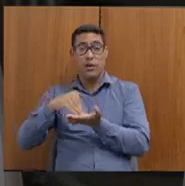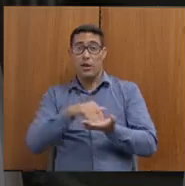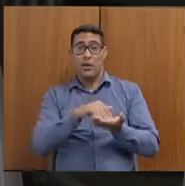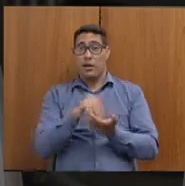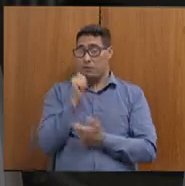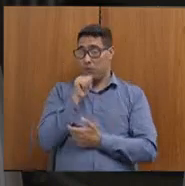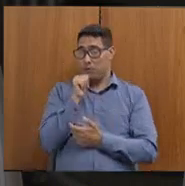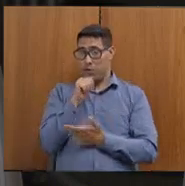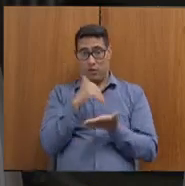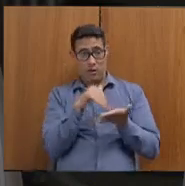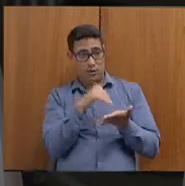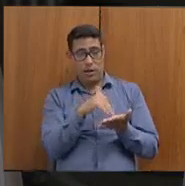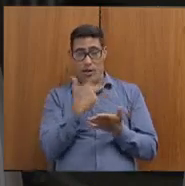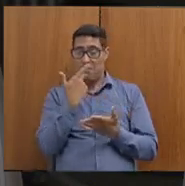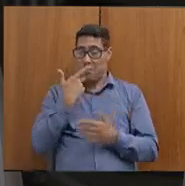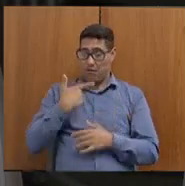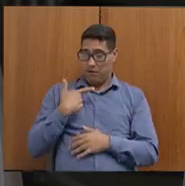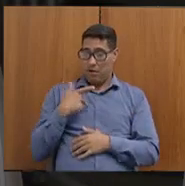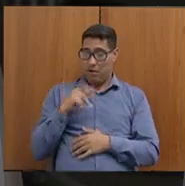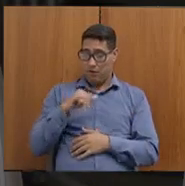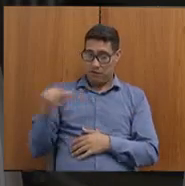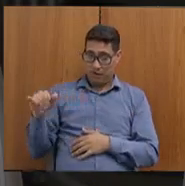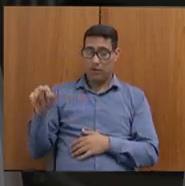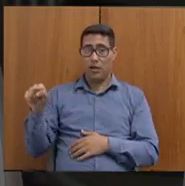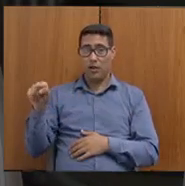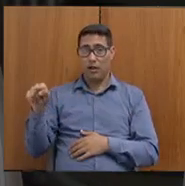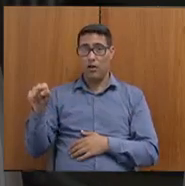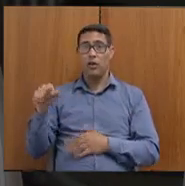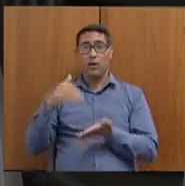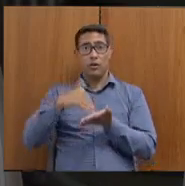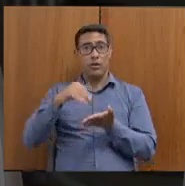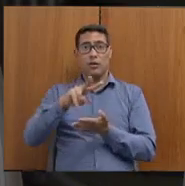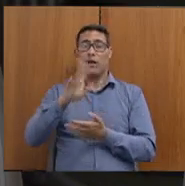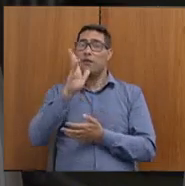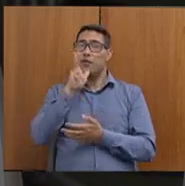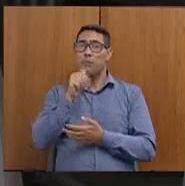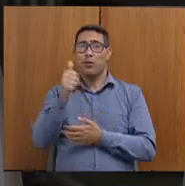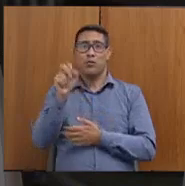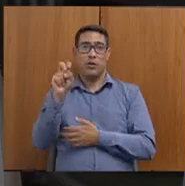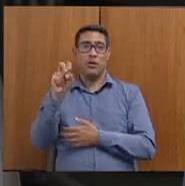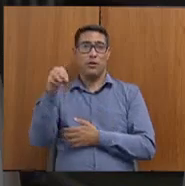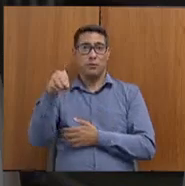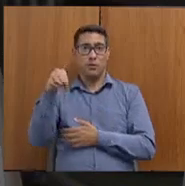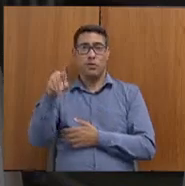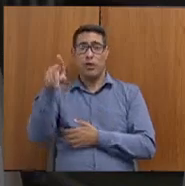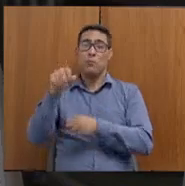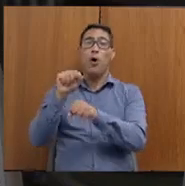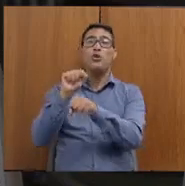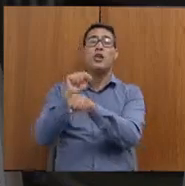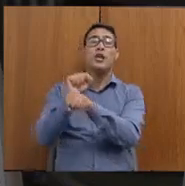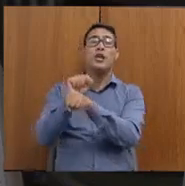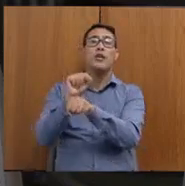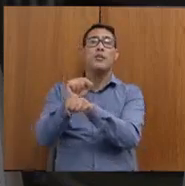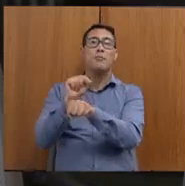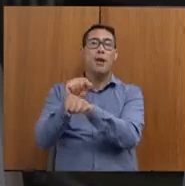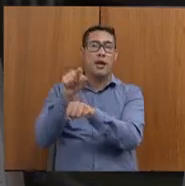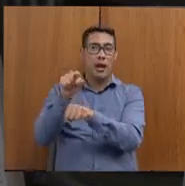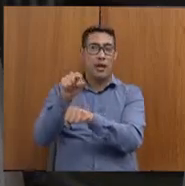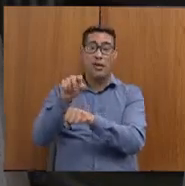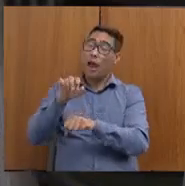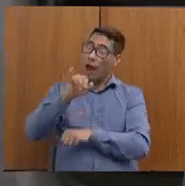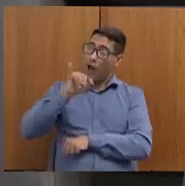falar para a minha assessora, o secretário vai demorar uns 15 minutos, você pode esperar um pouco aqui, falando com a minha assessora do meu lado.